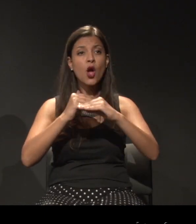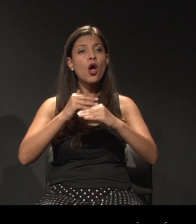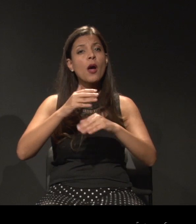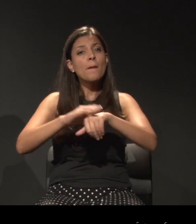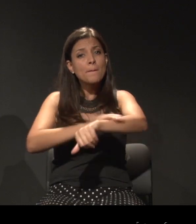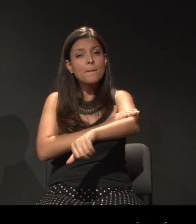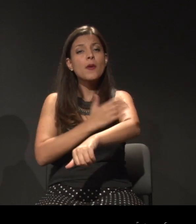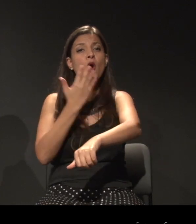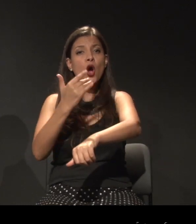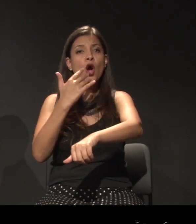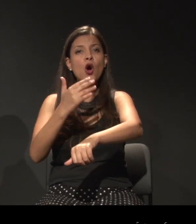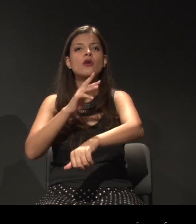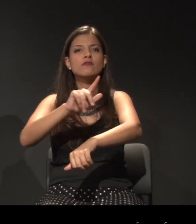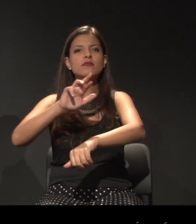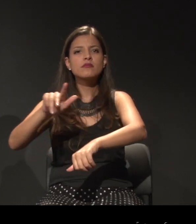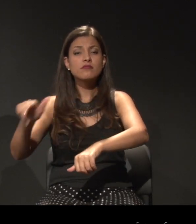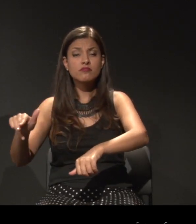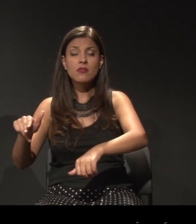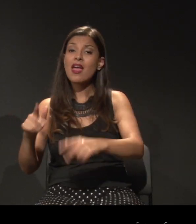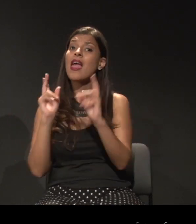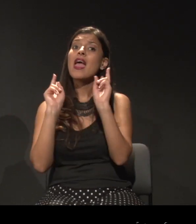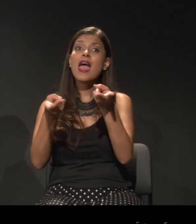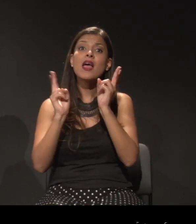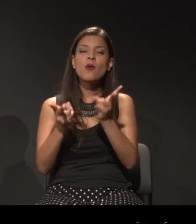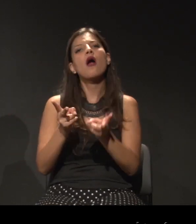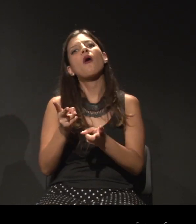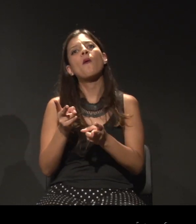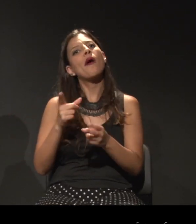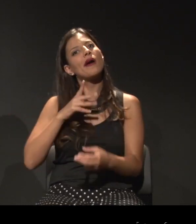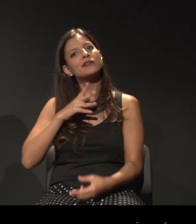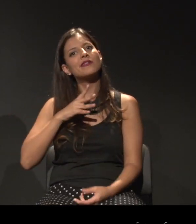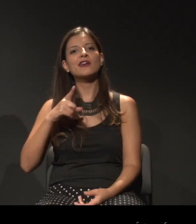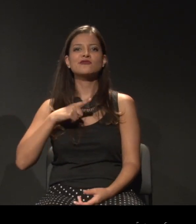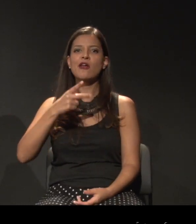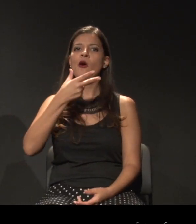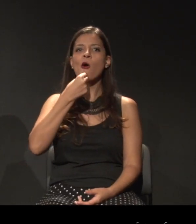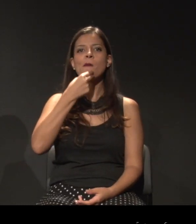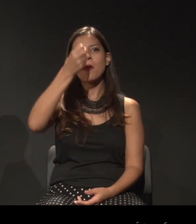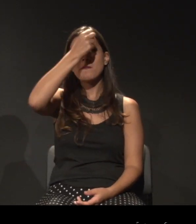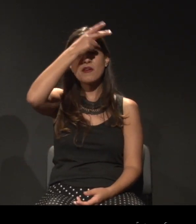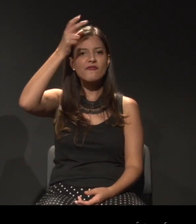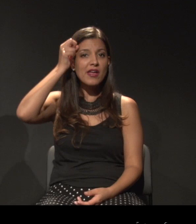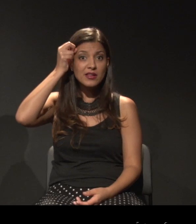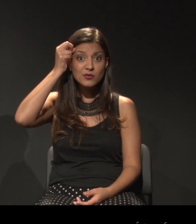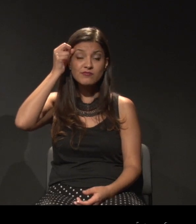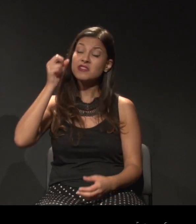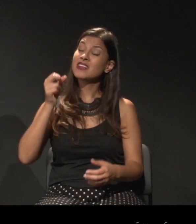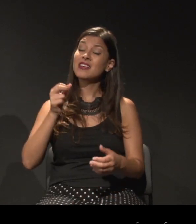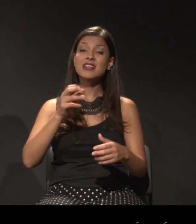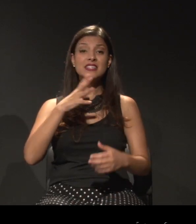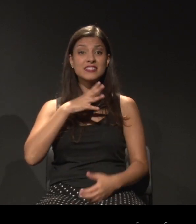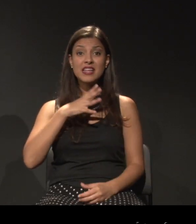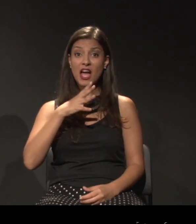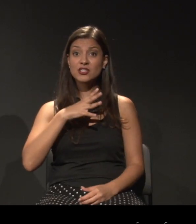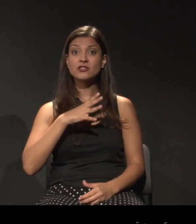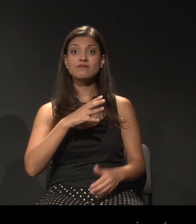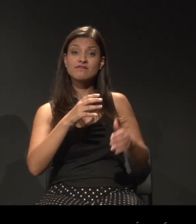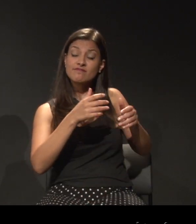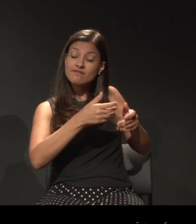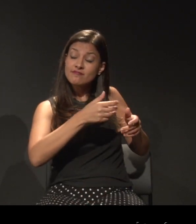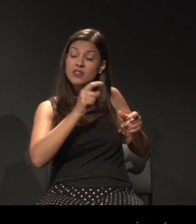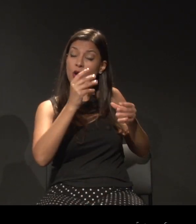produz um prefeito que agride uma cidade pintando essa mesma cidade toda de cinza e criminalizando pessoas,